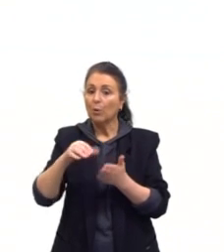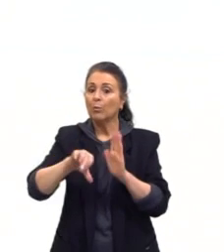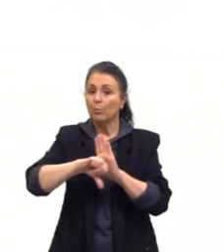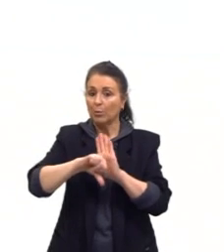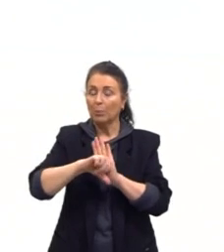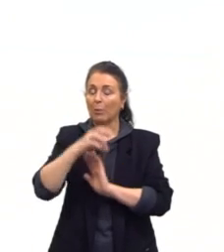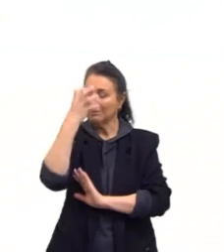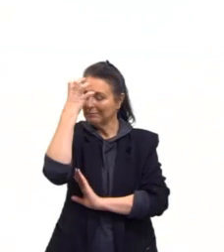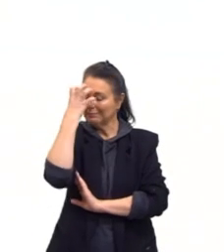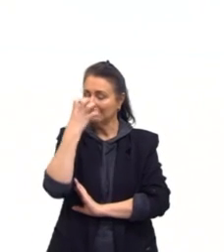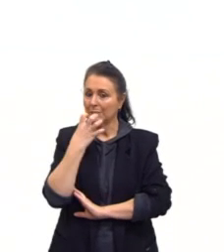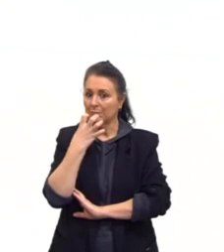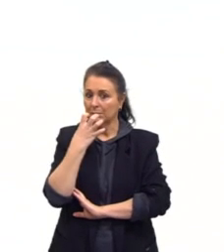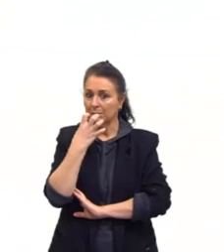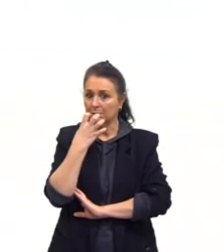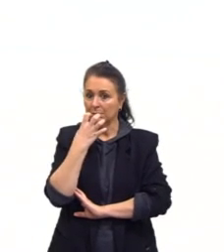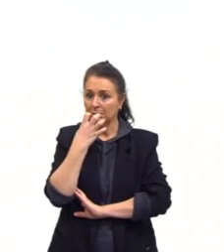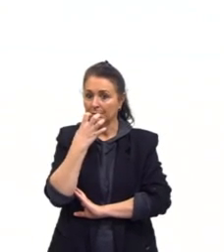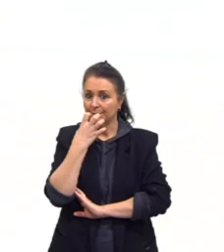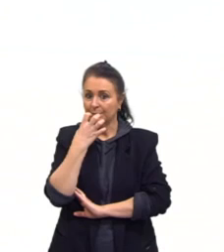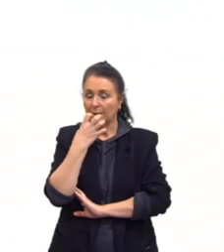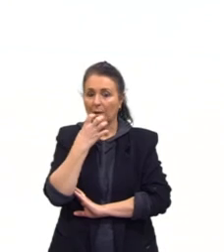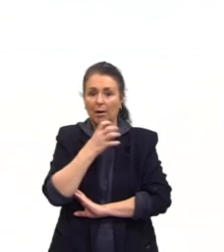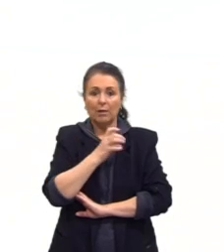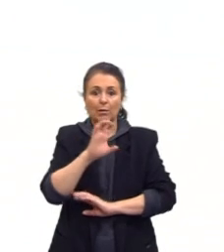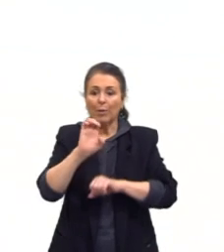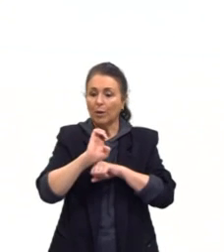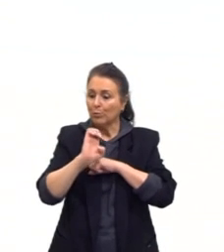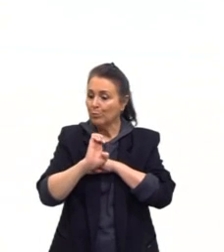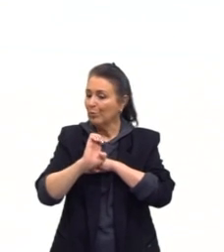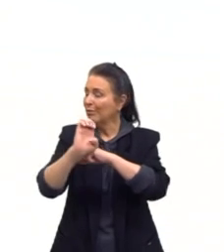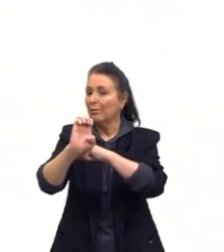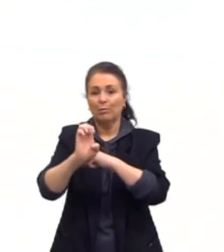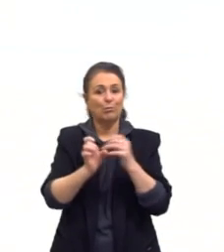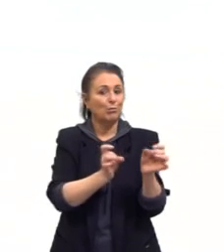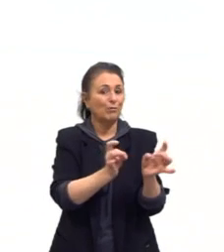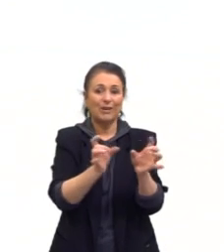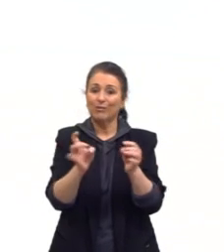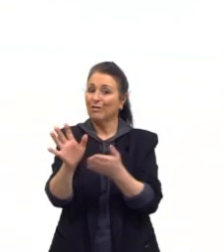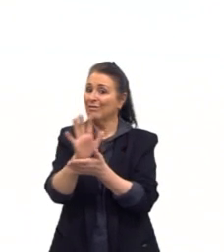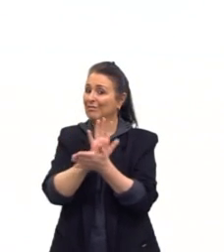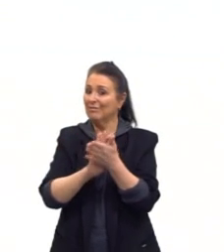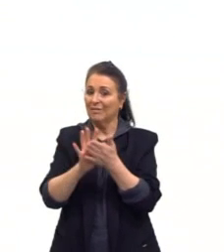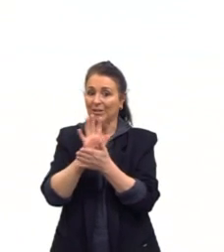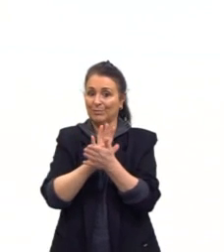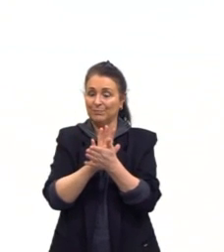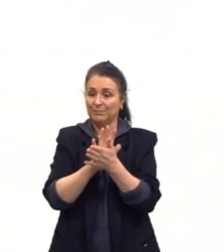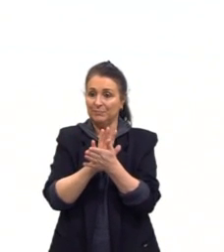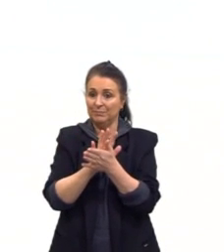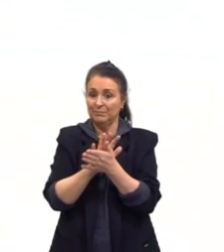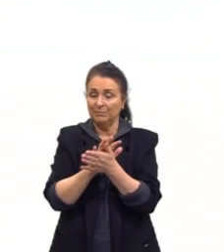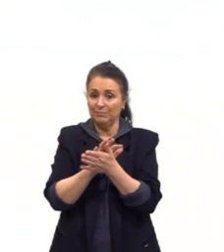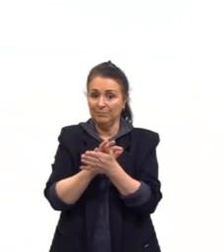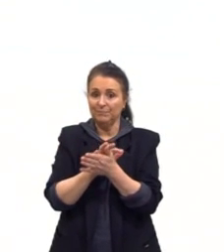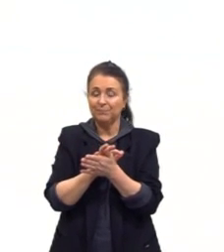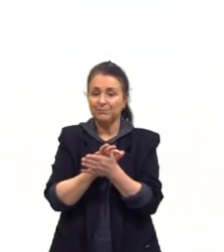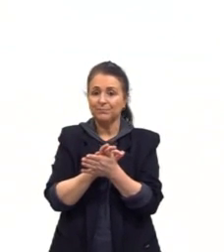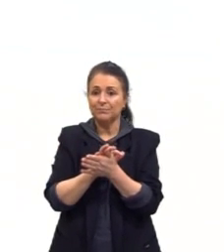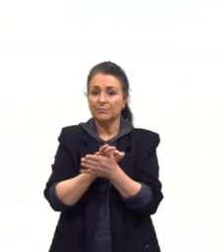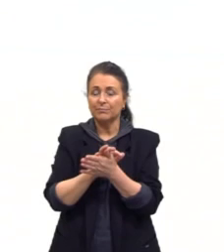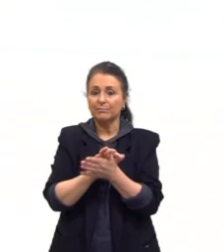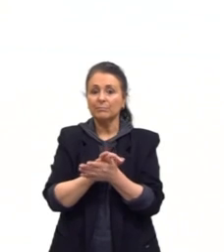exportado, né? Aquela coisa toda. Então, a grande questão